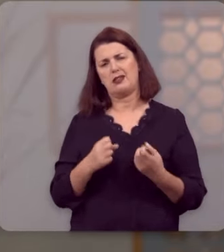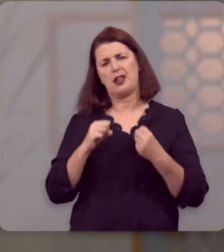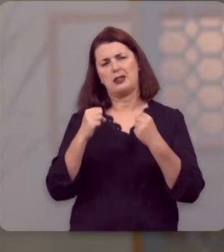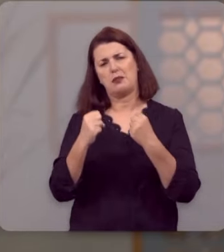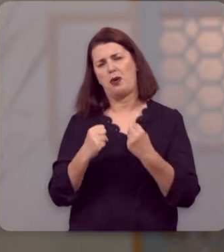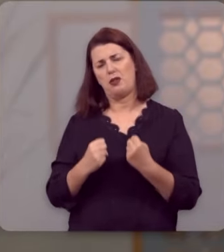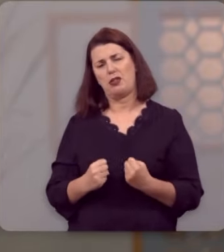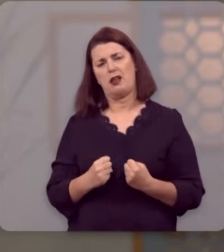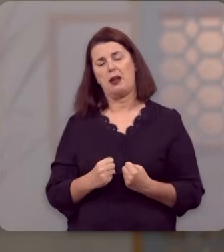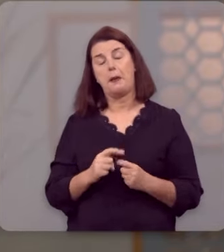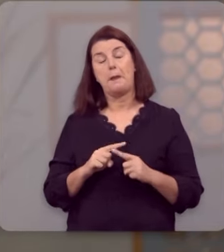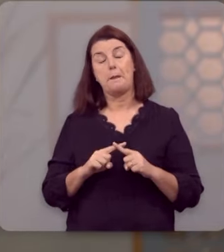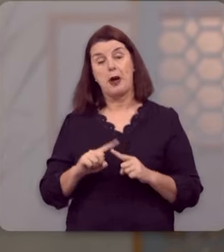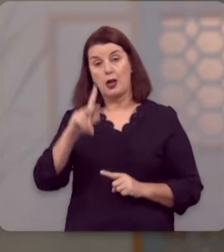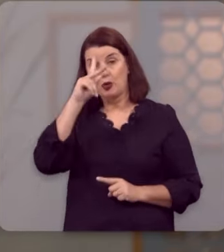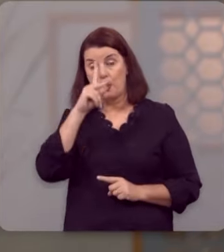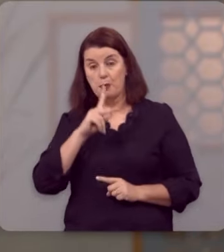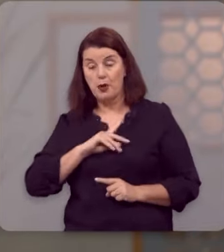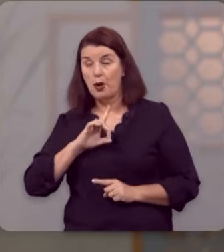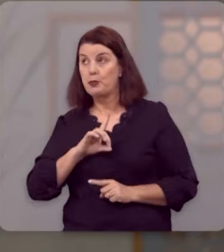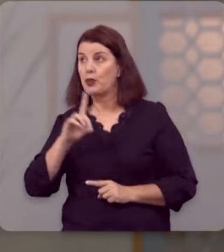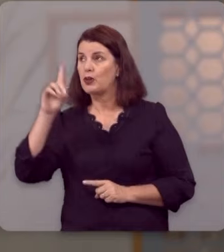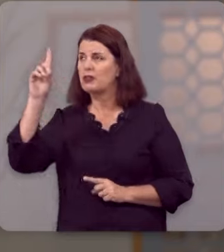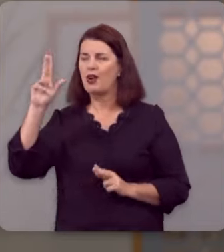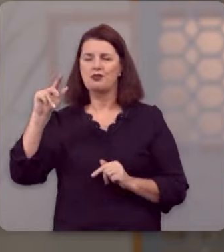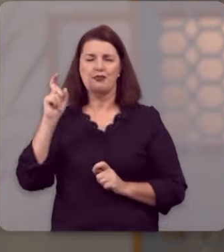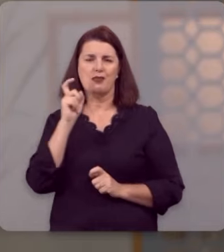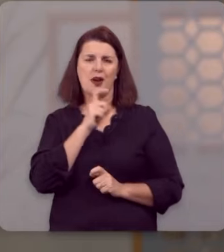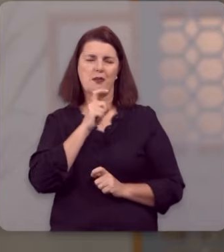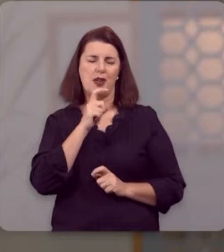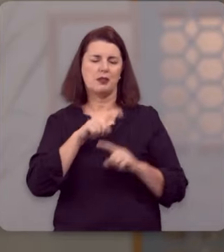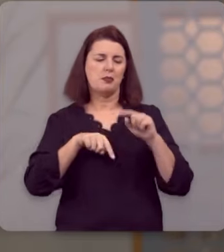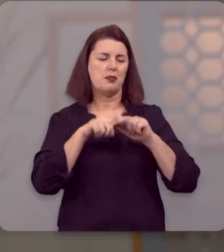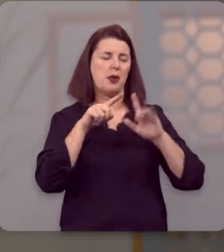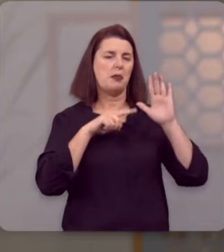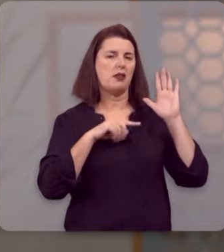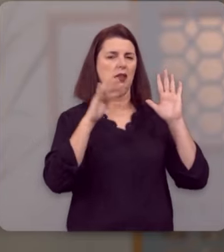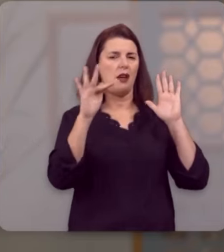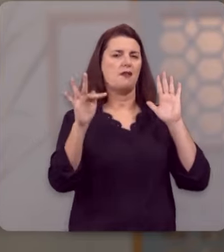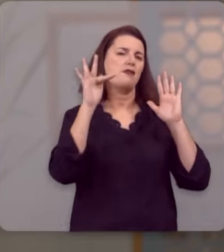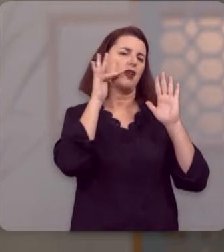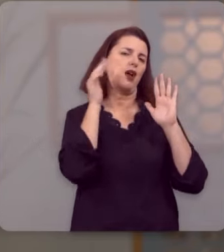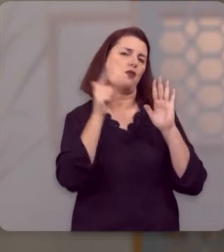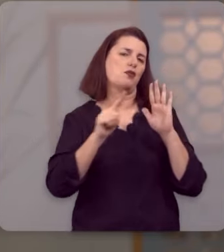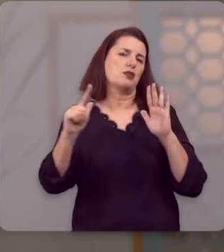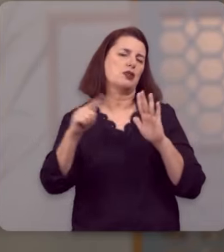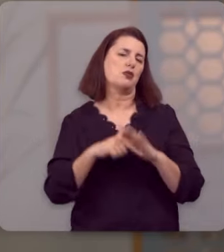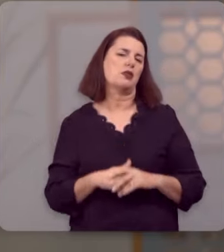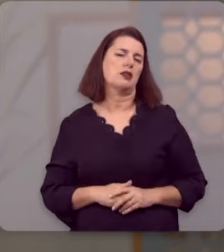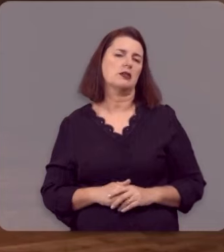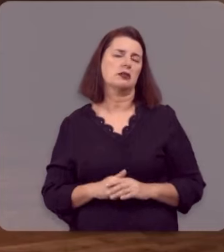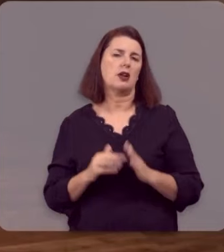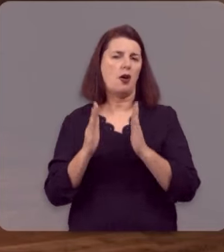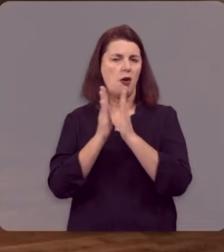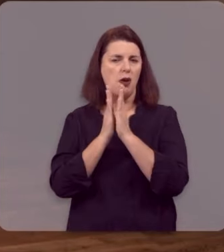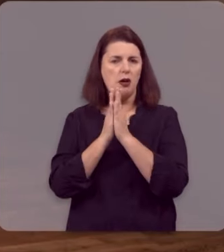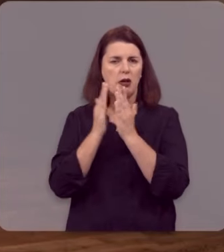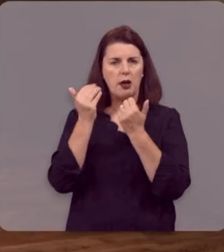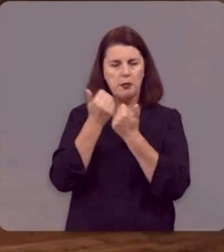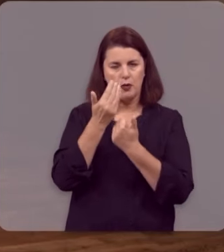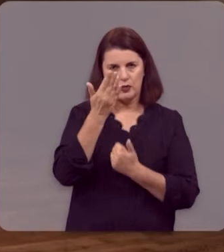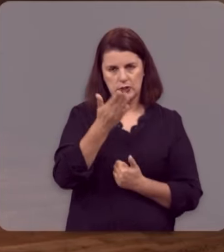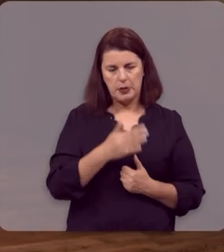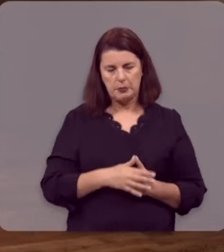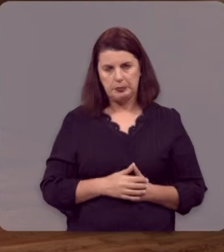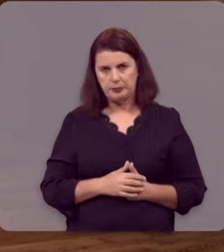ou fortaleza, mas porque o próprio Deus, que não pode mentir, prometeu e Ele é fiel para cumprir. Eu vou orar com você,